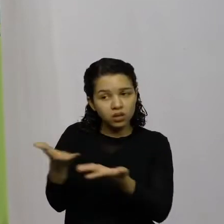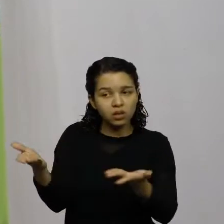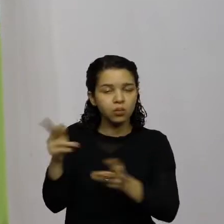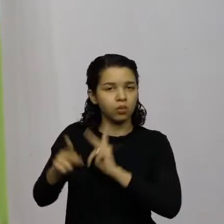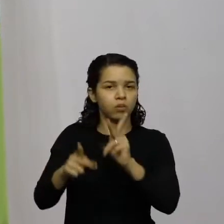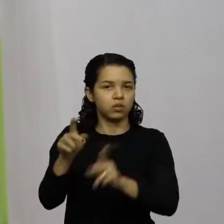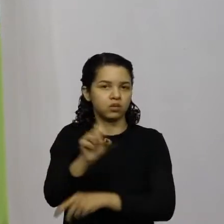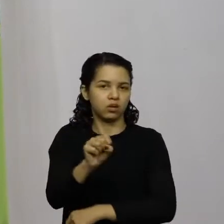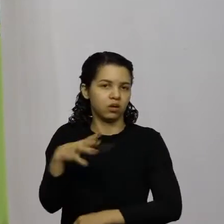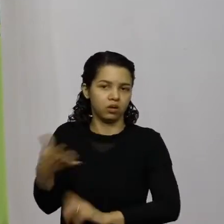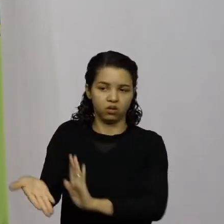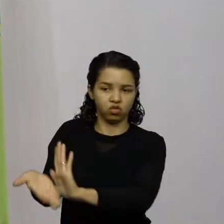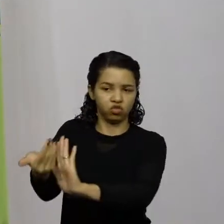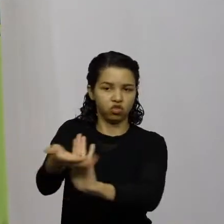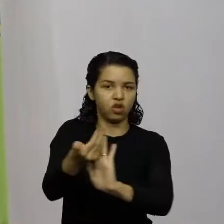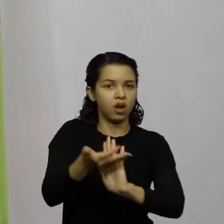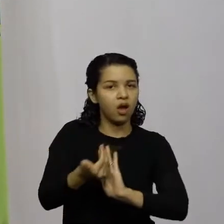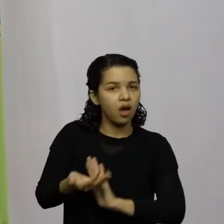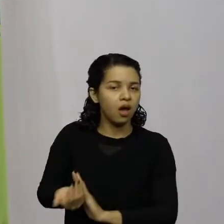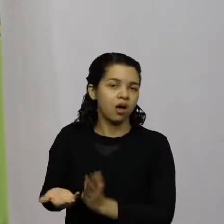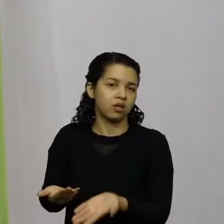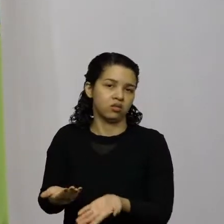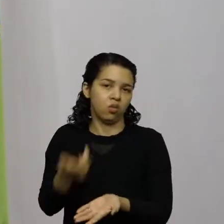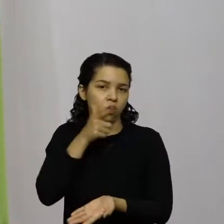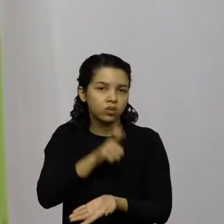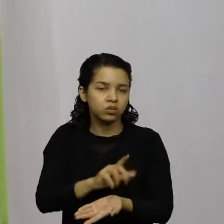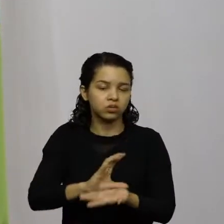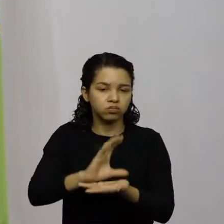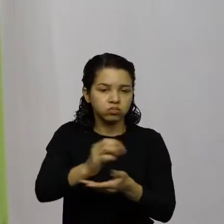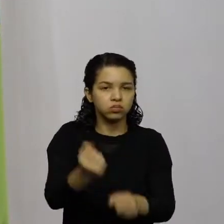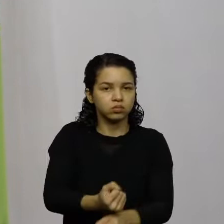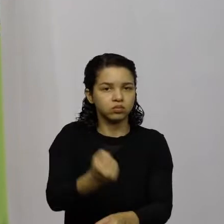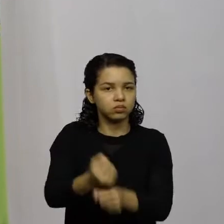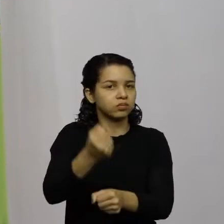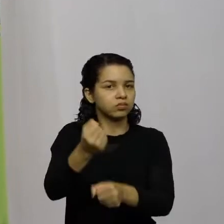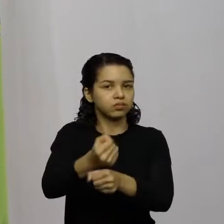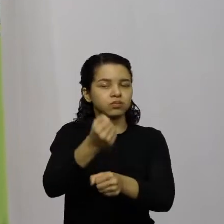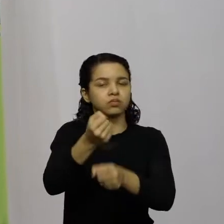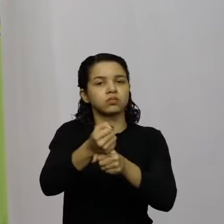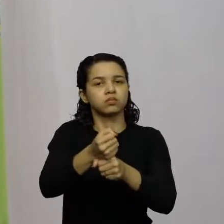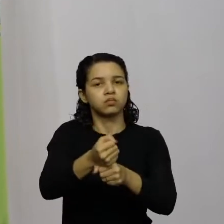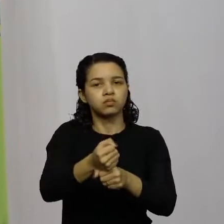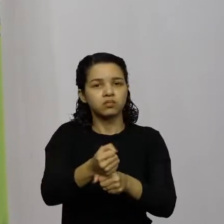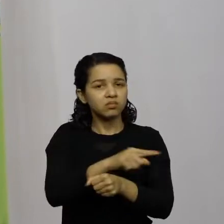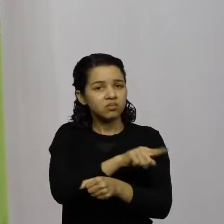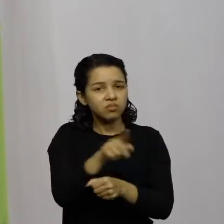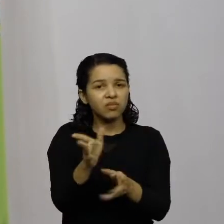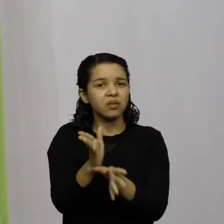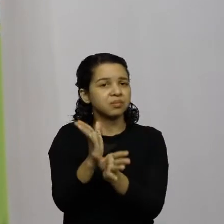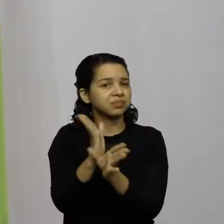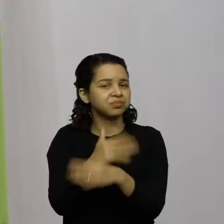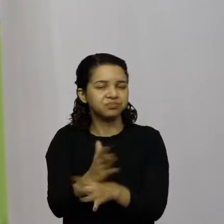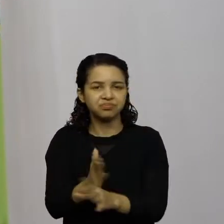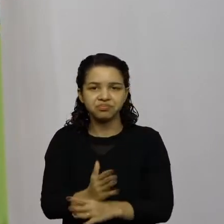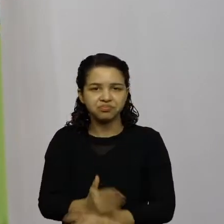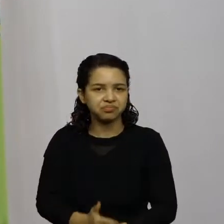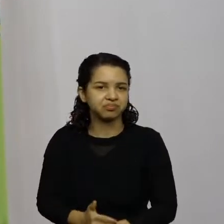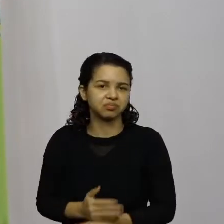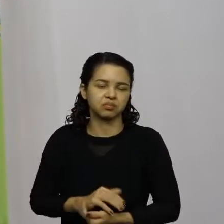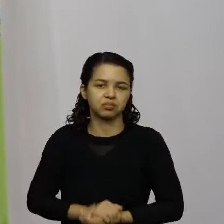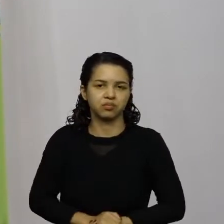para conseguir fazer uma entrega, para conseguir fazer uma obra e aí eles banalizam isso tudo, gente,